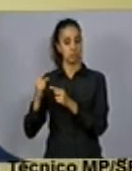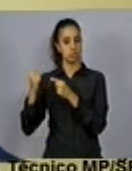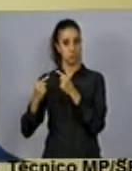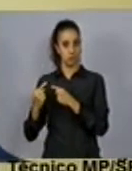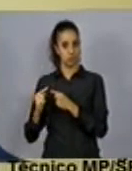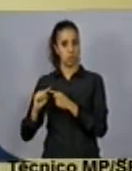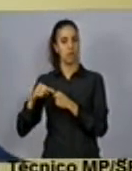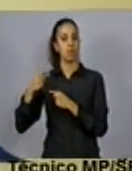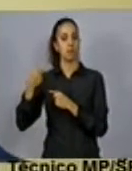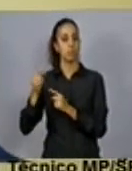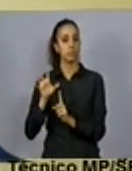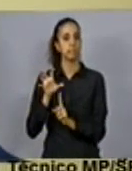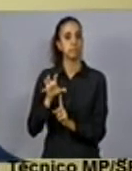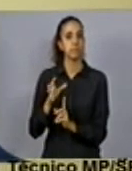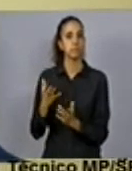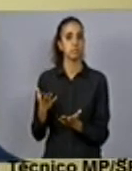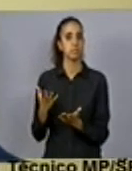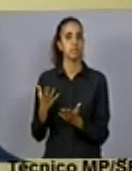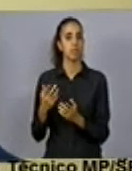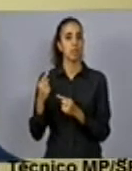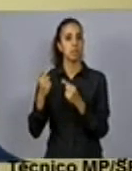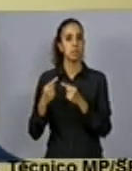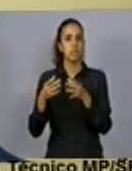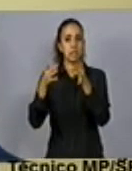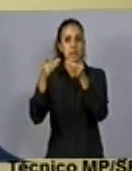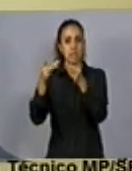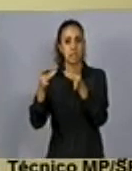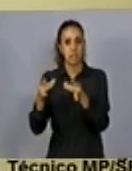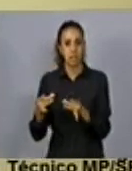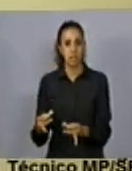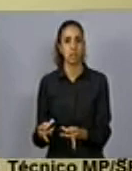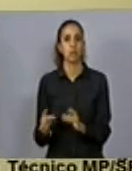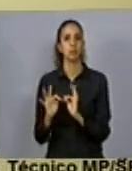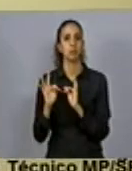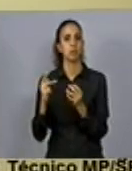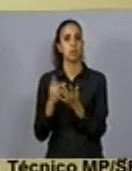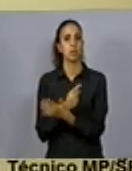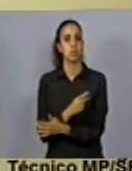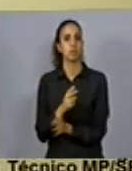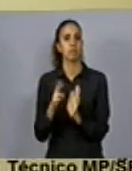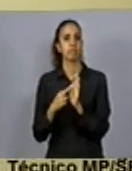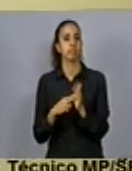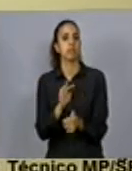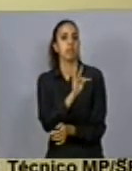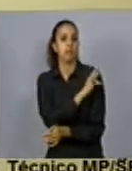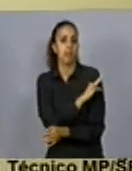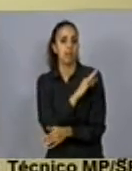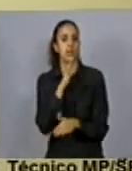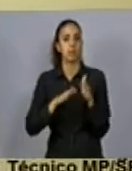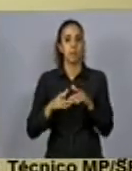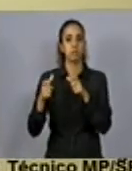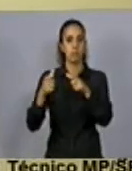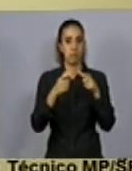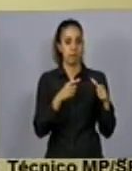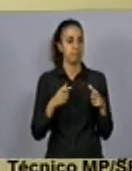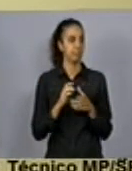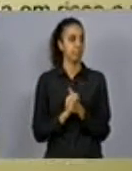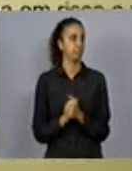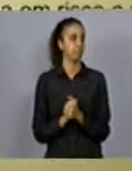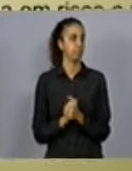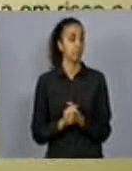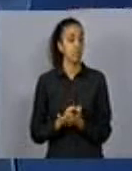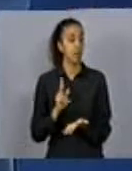permanente, discutir e detalhar a inexistência de alternativas técnicas e locacionais. Na verdade,